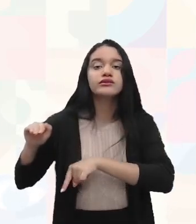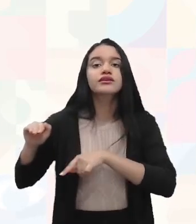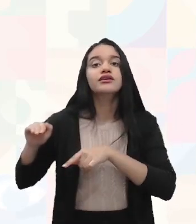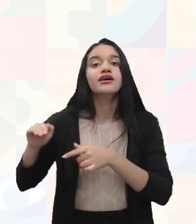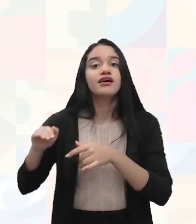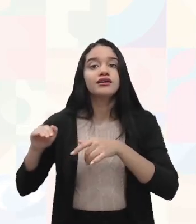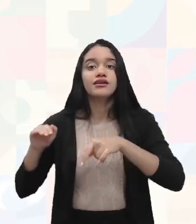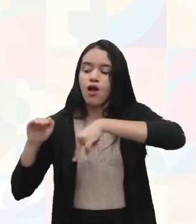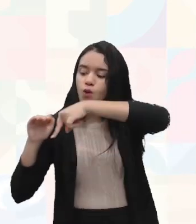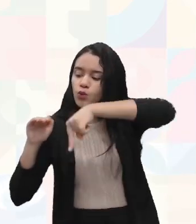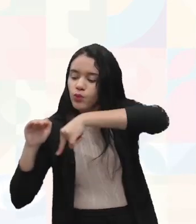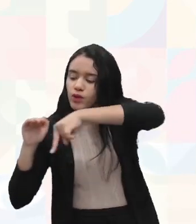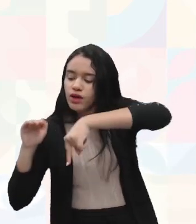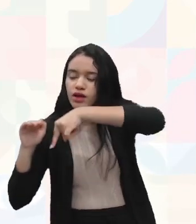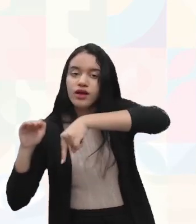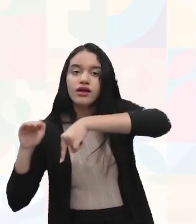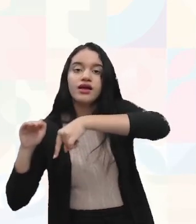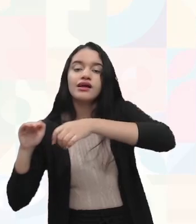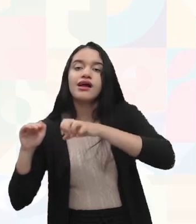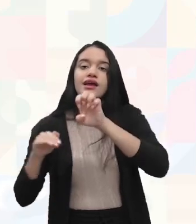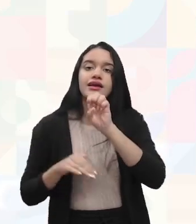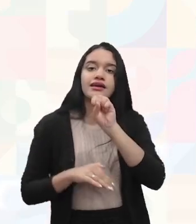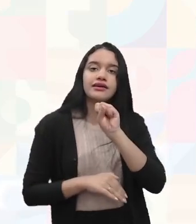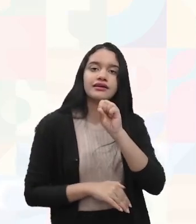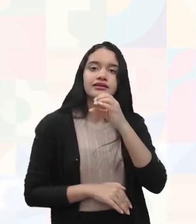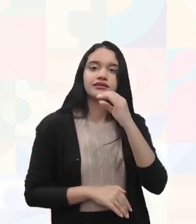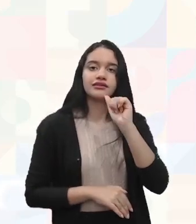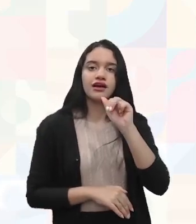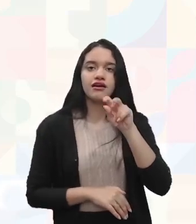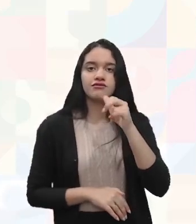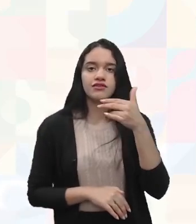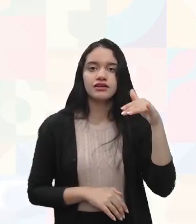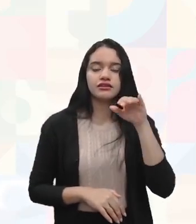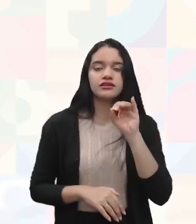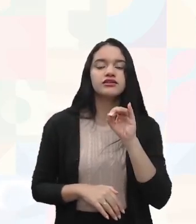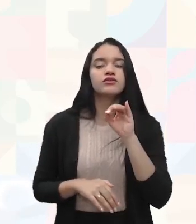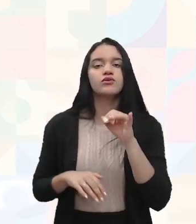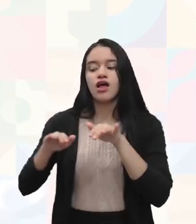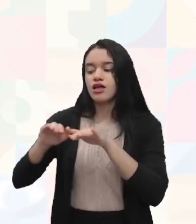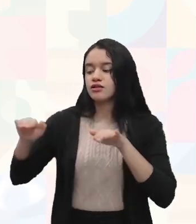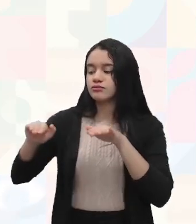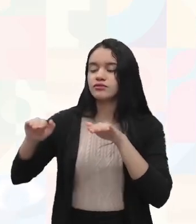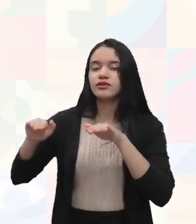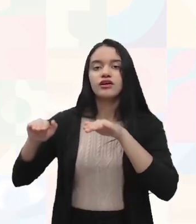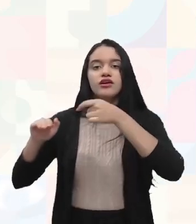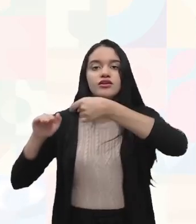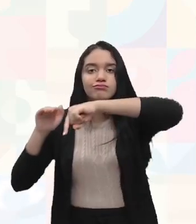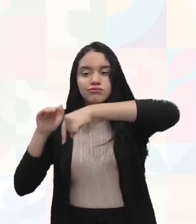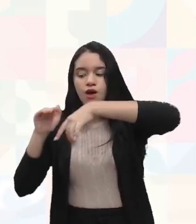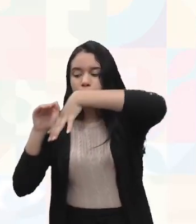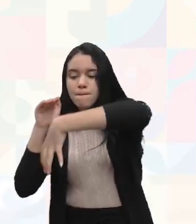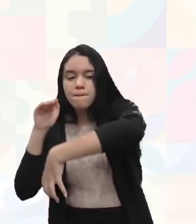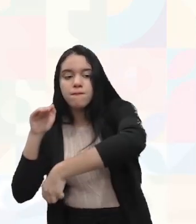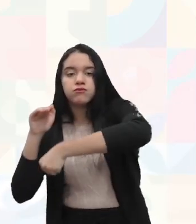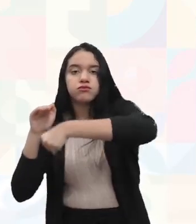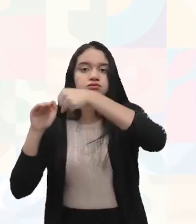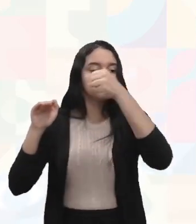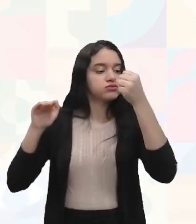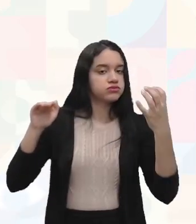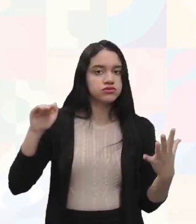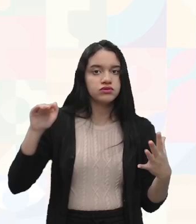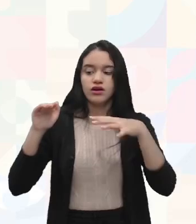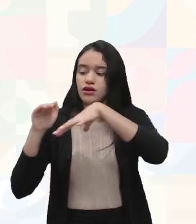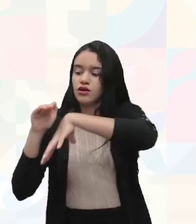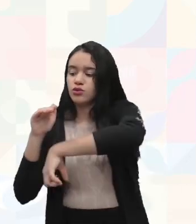aqui na altura do piso do ambiente, mas eu tiver uma escavação abaixo de 2 metros,